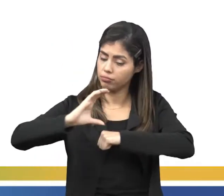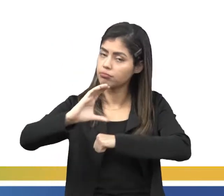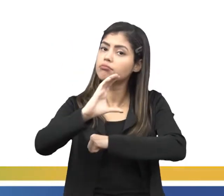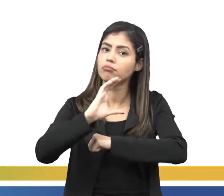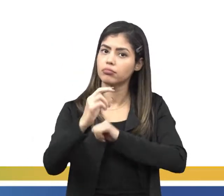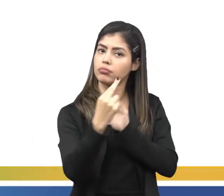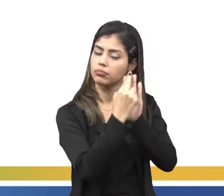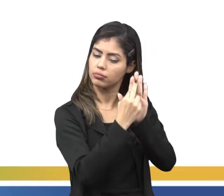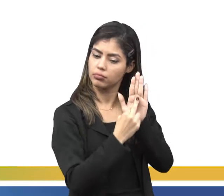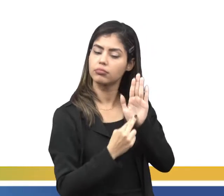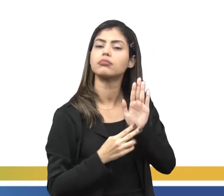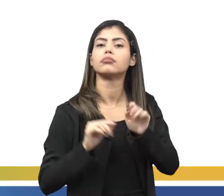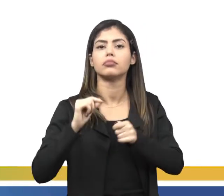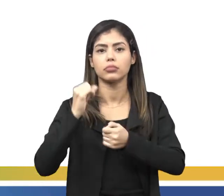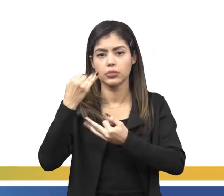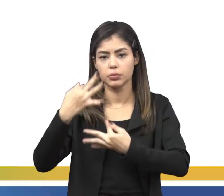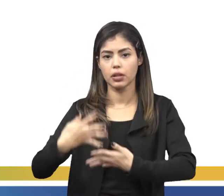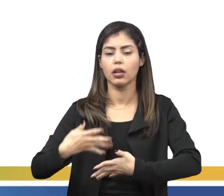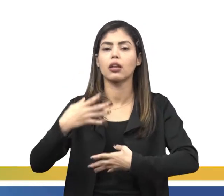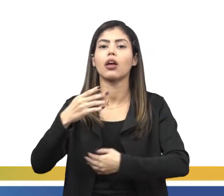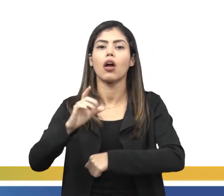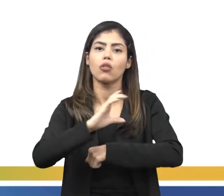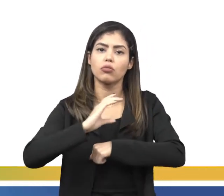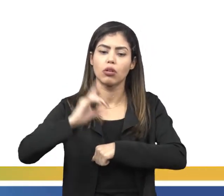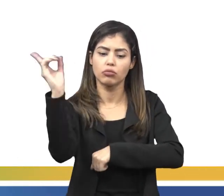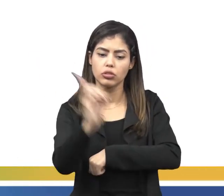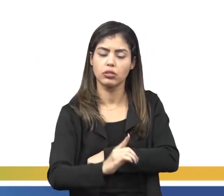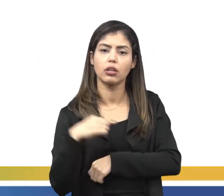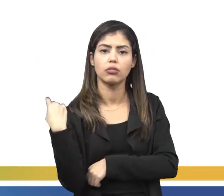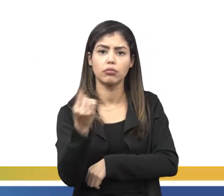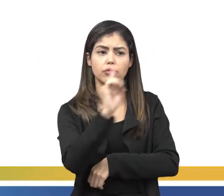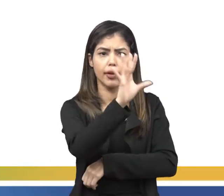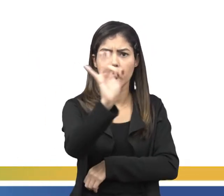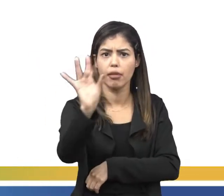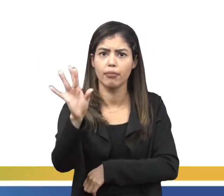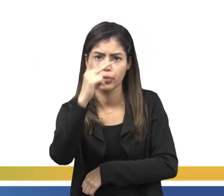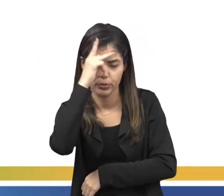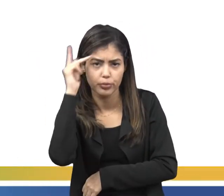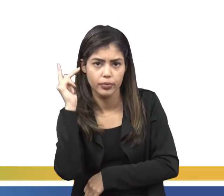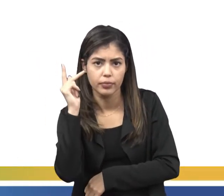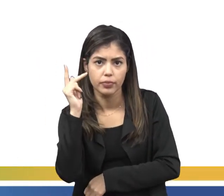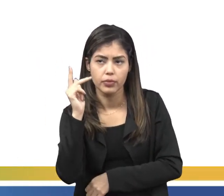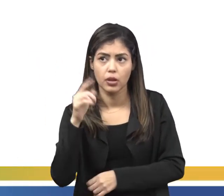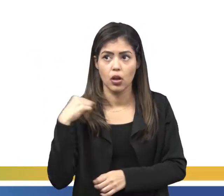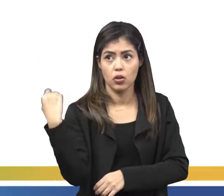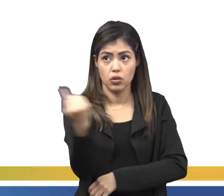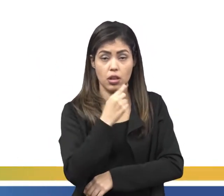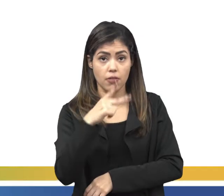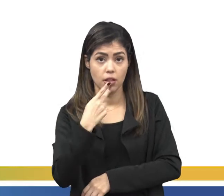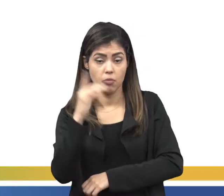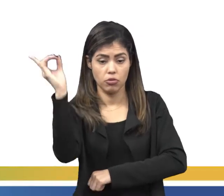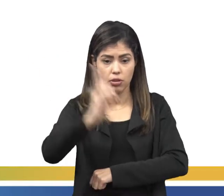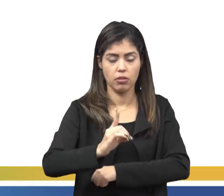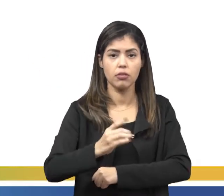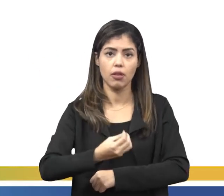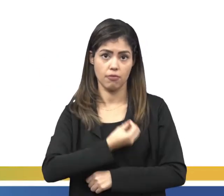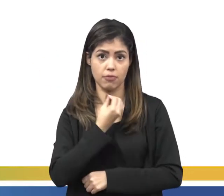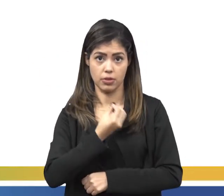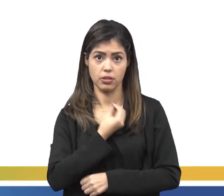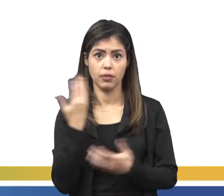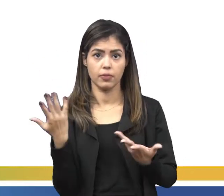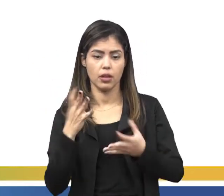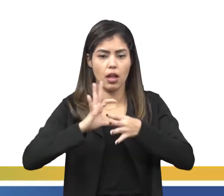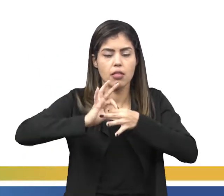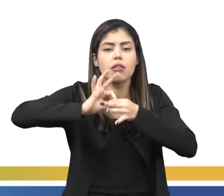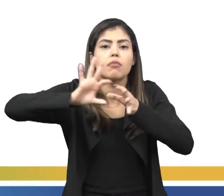atual, falando sobre os direitos e garantias individuais. Então, ele fala sobre o direito à vida, o direito à